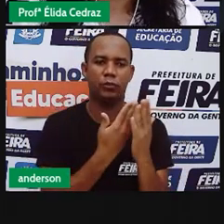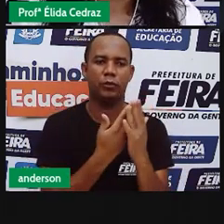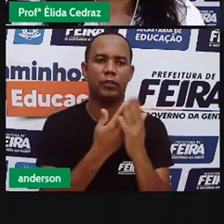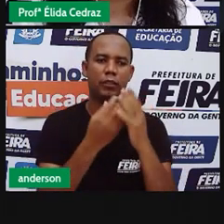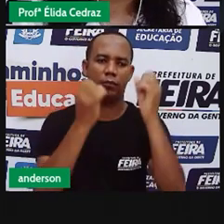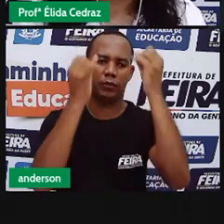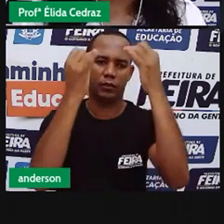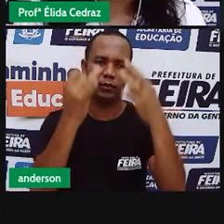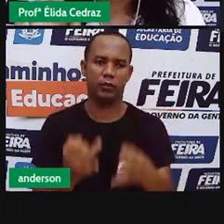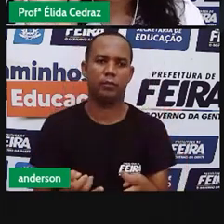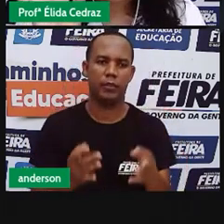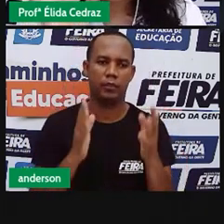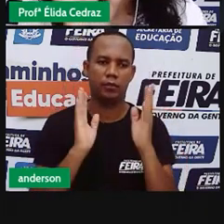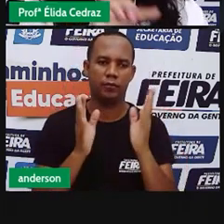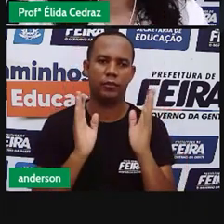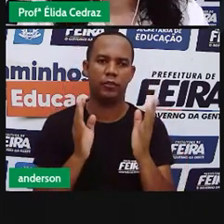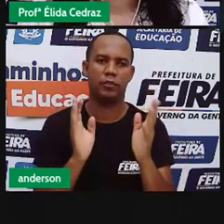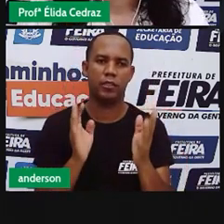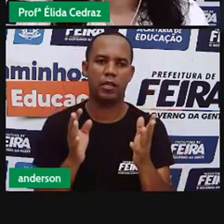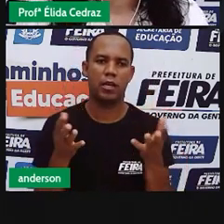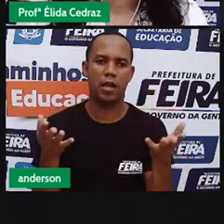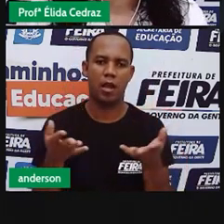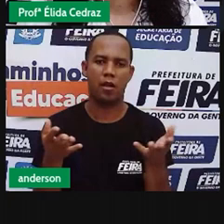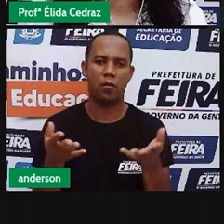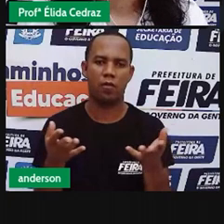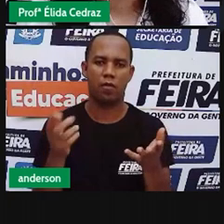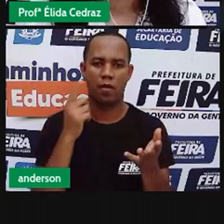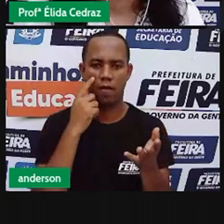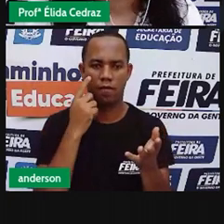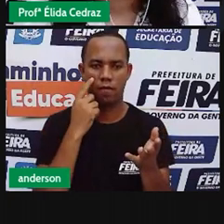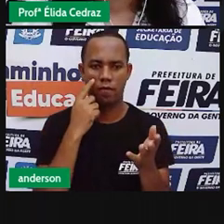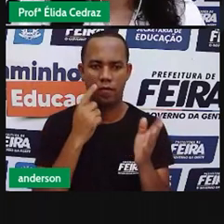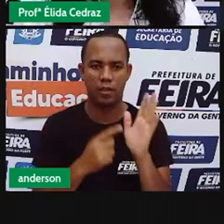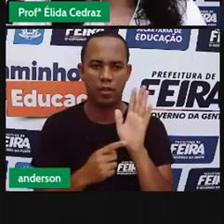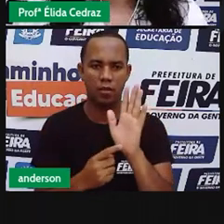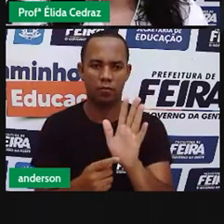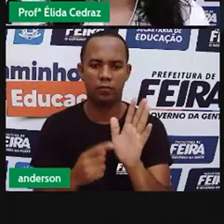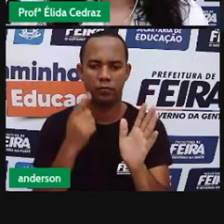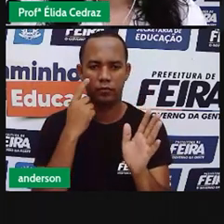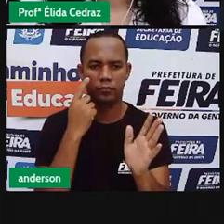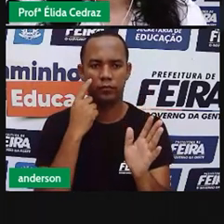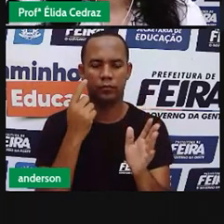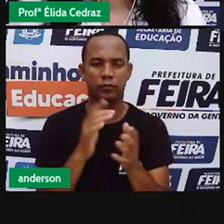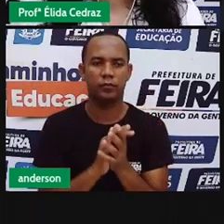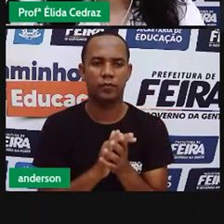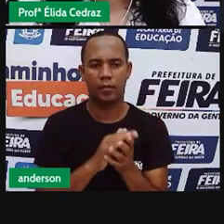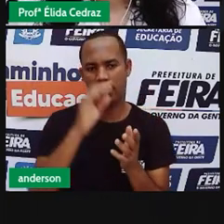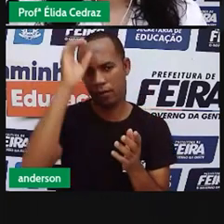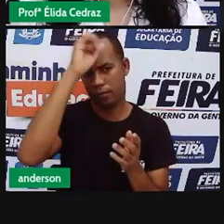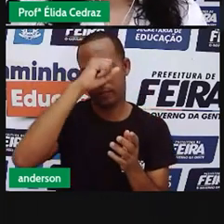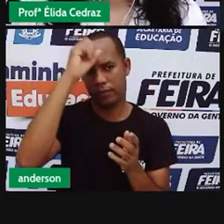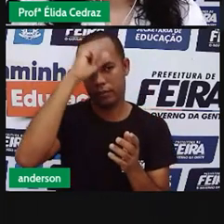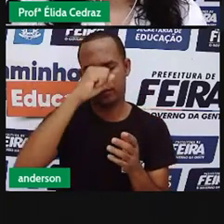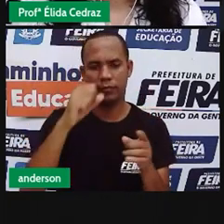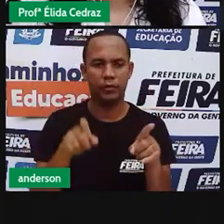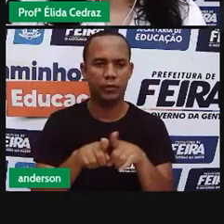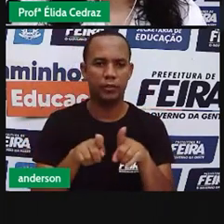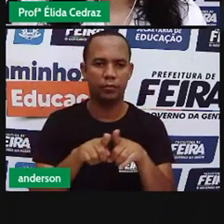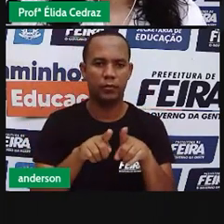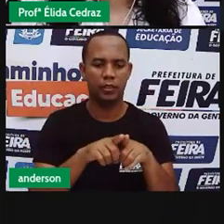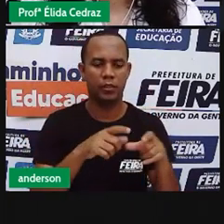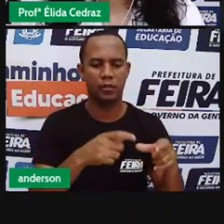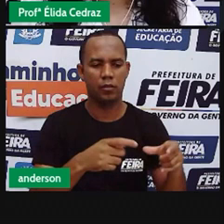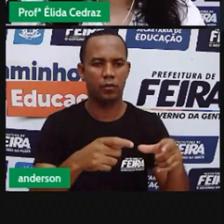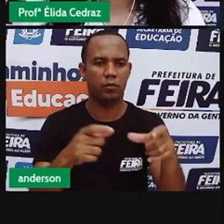Agora nós vamos ver um pedacinho do espaço público chamado de rua. Aprendemos que os espaços Públicos